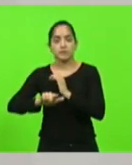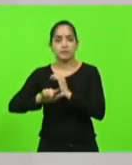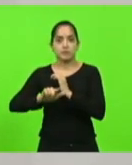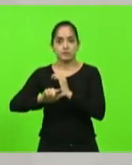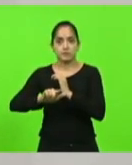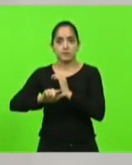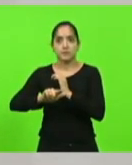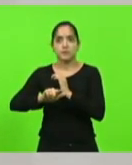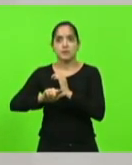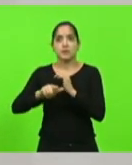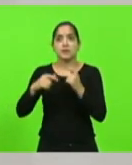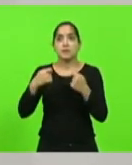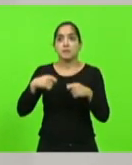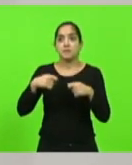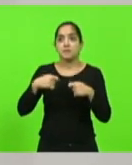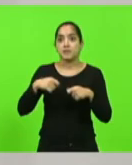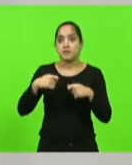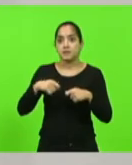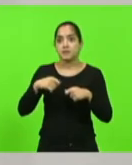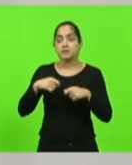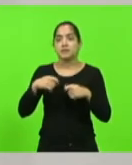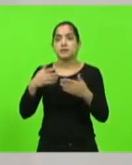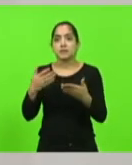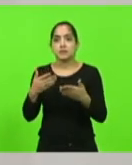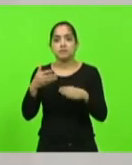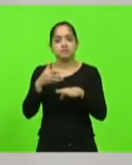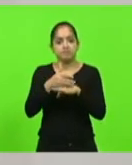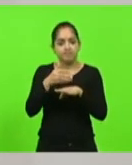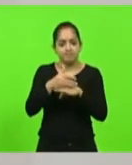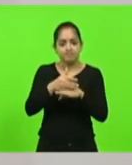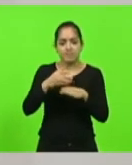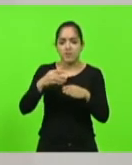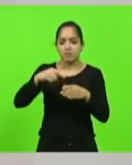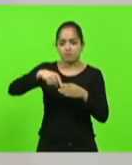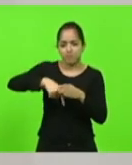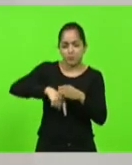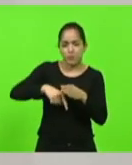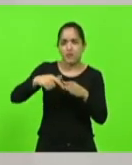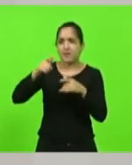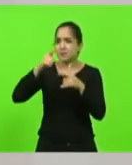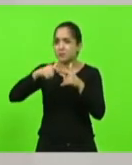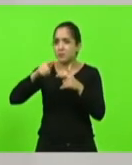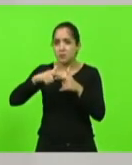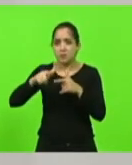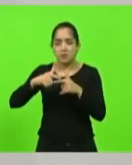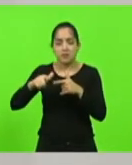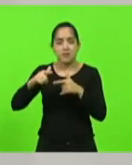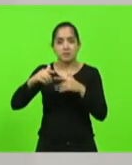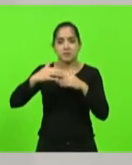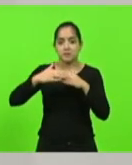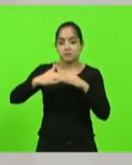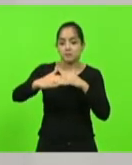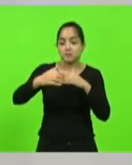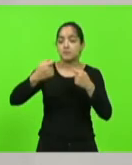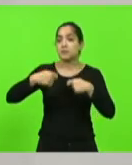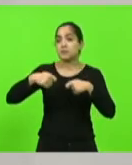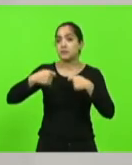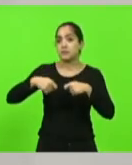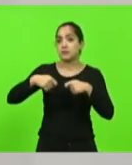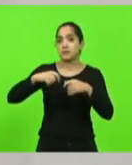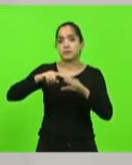interseção do Estado nos tapa-buracos que já não tem sido mais satisfatórios, nós sabemos disso.